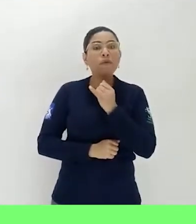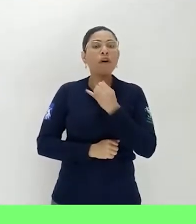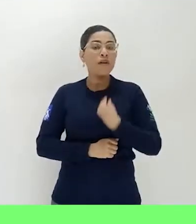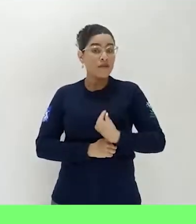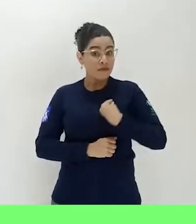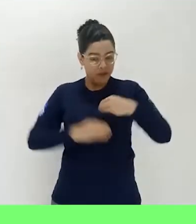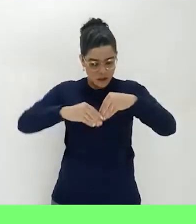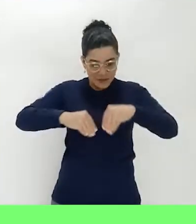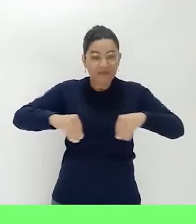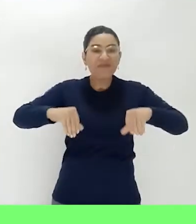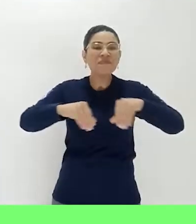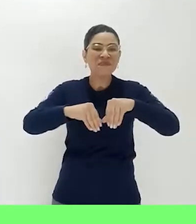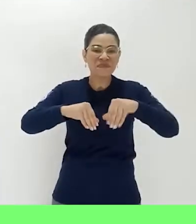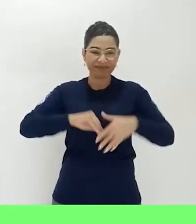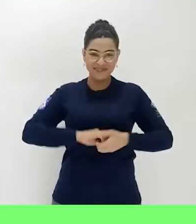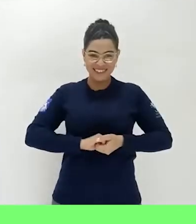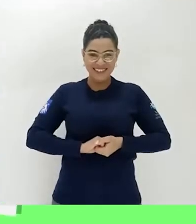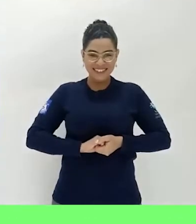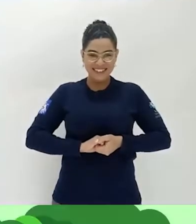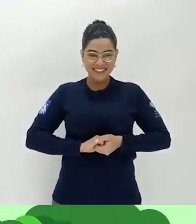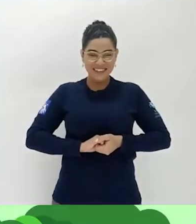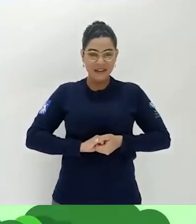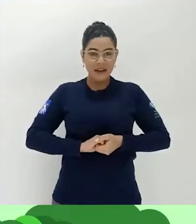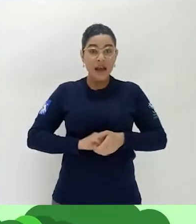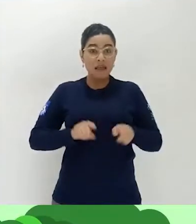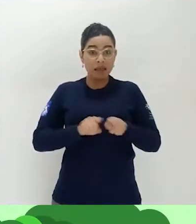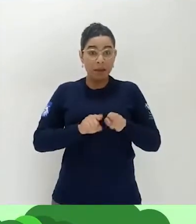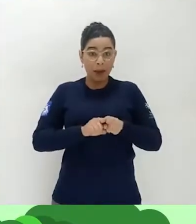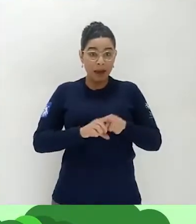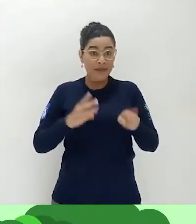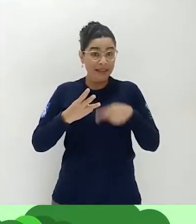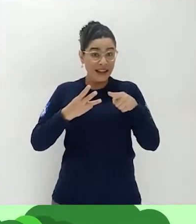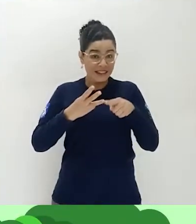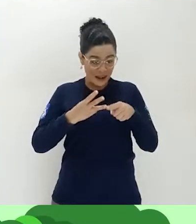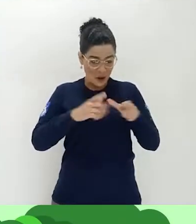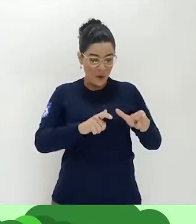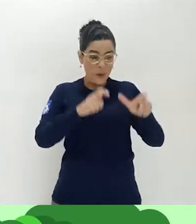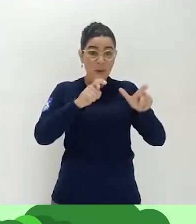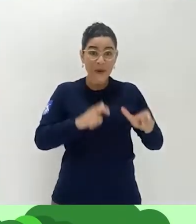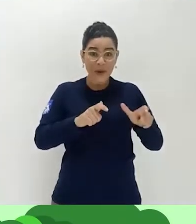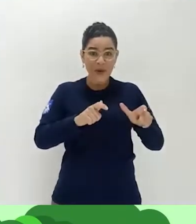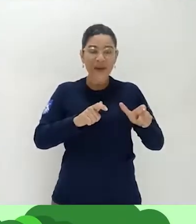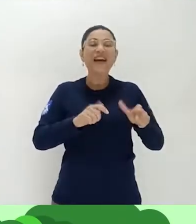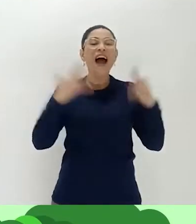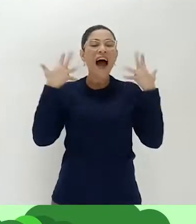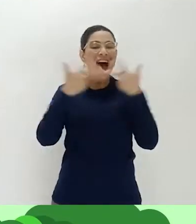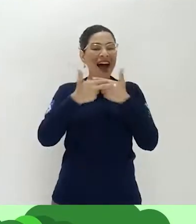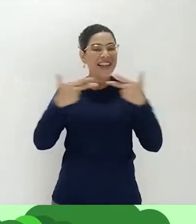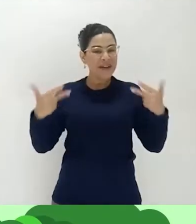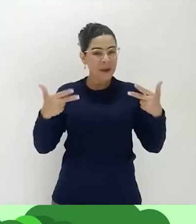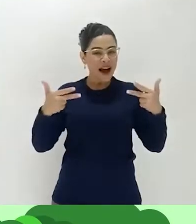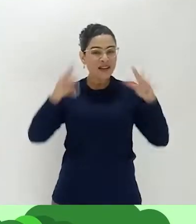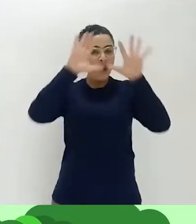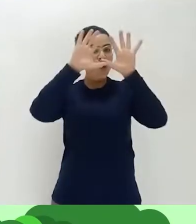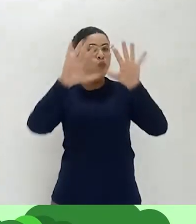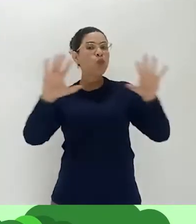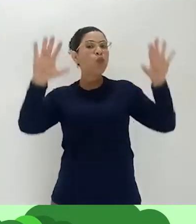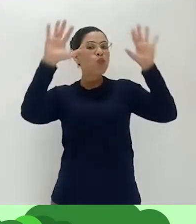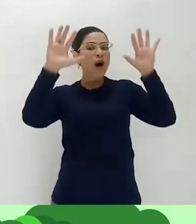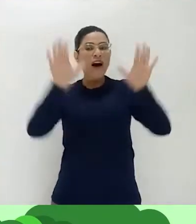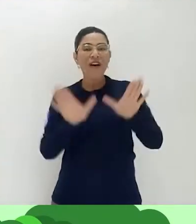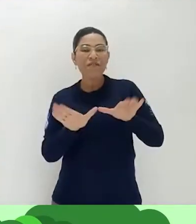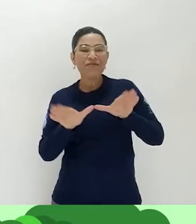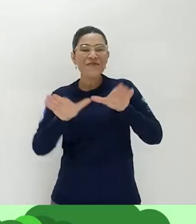terrestres. E tem também os animais aéreos, que são aqueles animais que